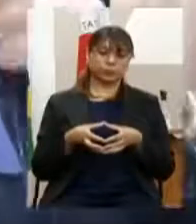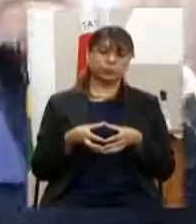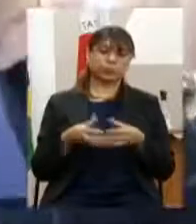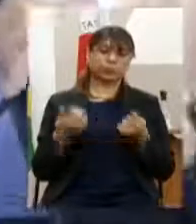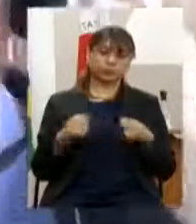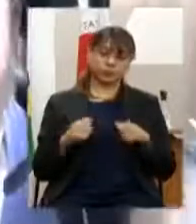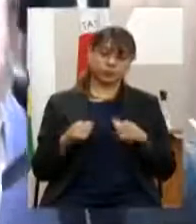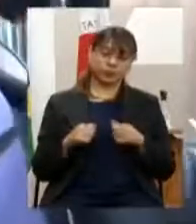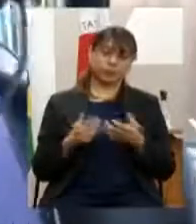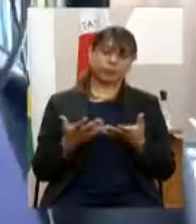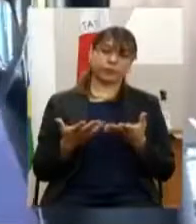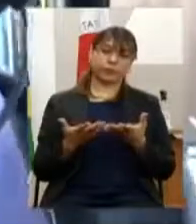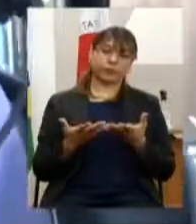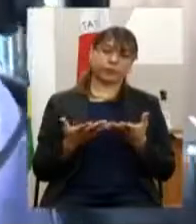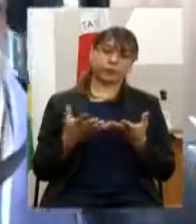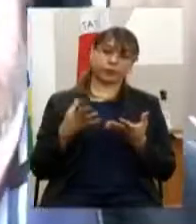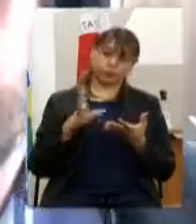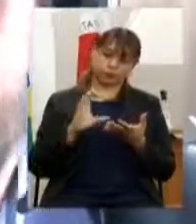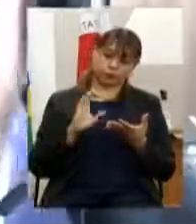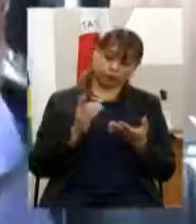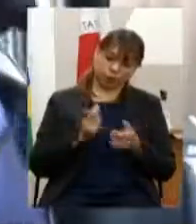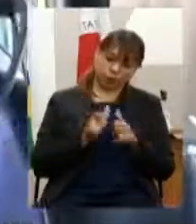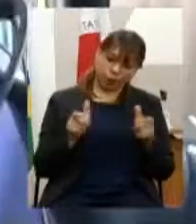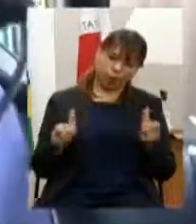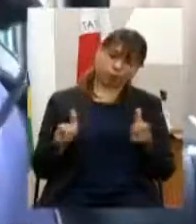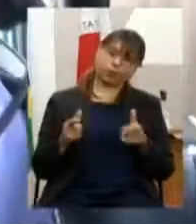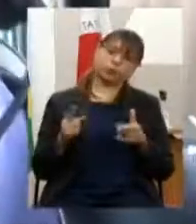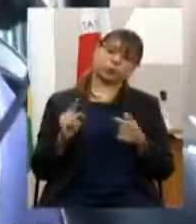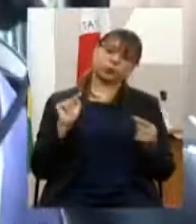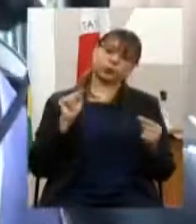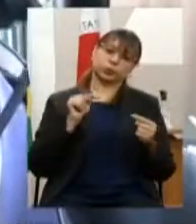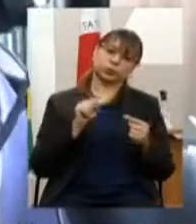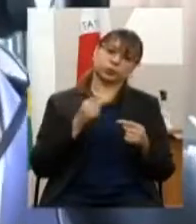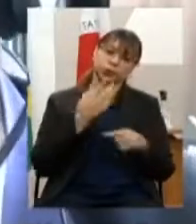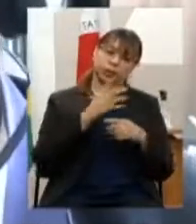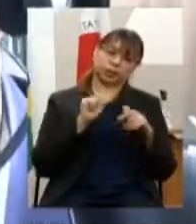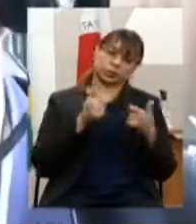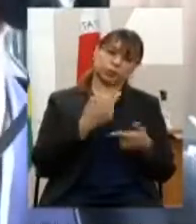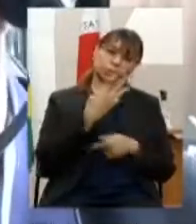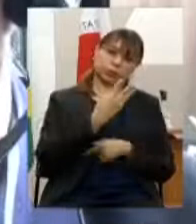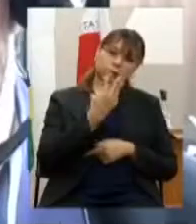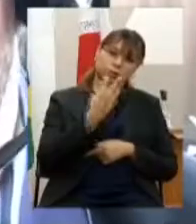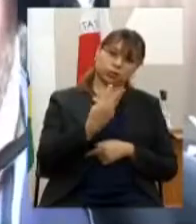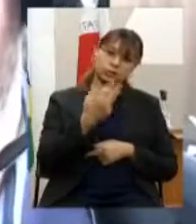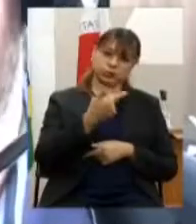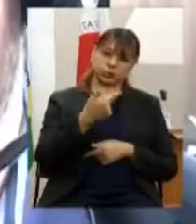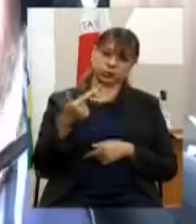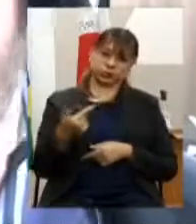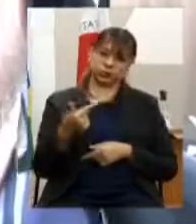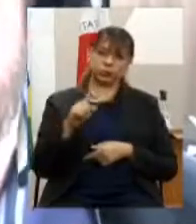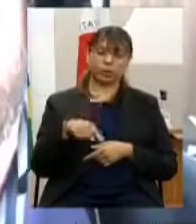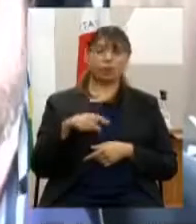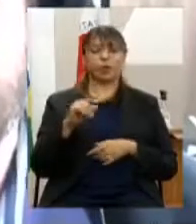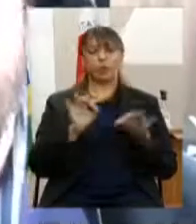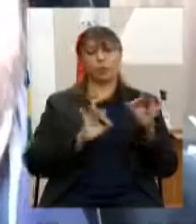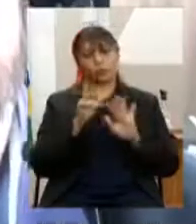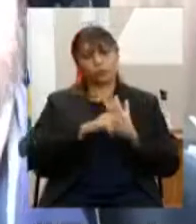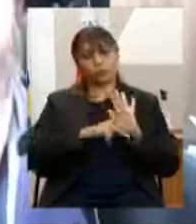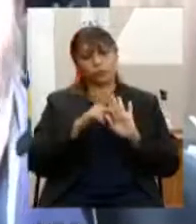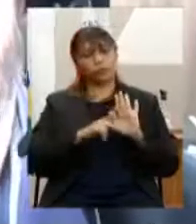recurso a meta financeira da ação 4322 apoio a projetos culturais e turísticos